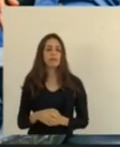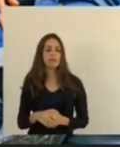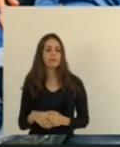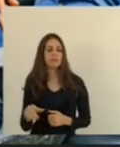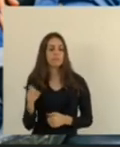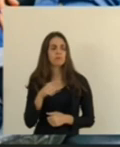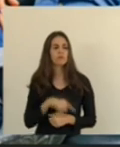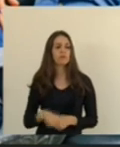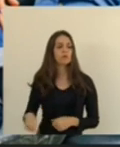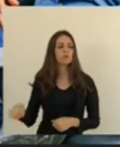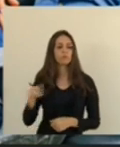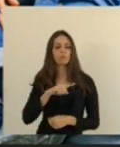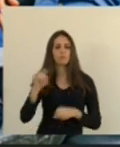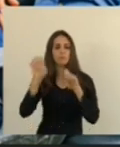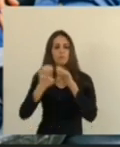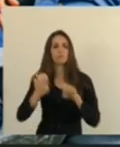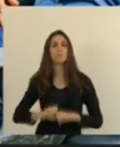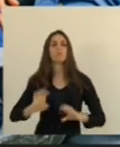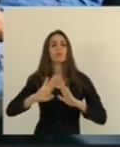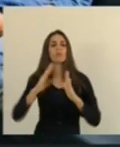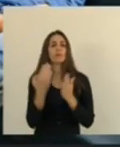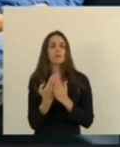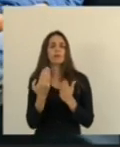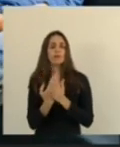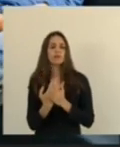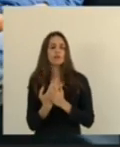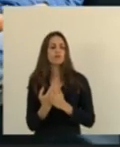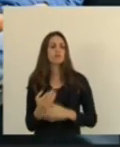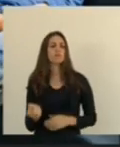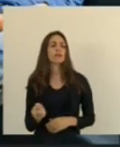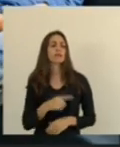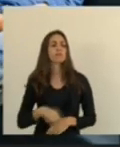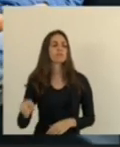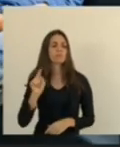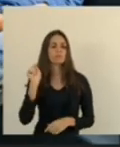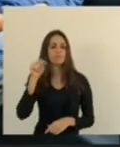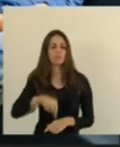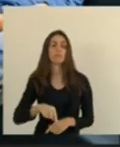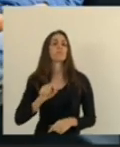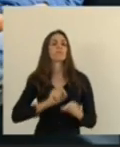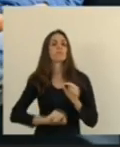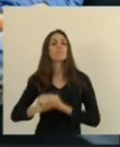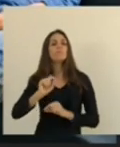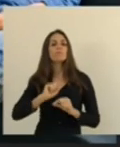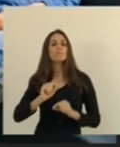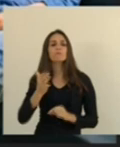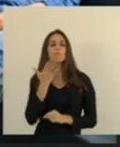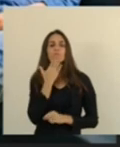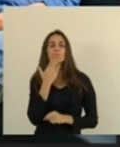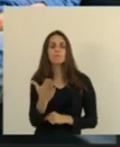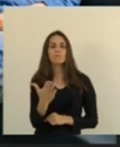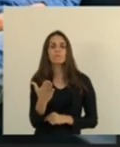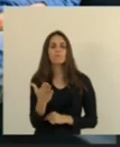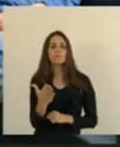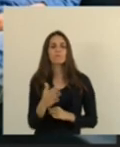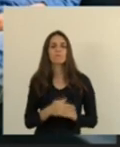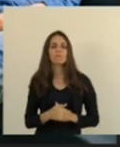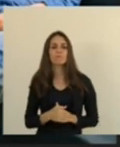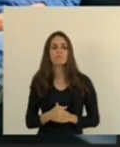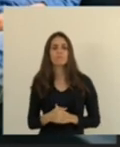falta de estrutura nas escolas. E aqui vai o meu pedido ao